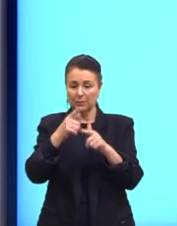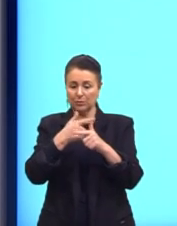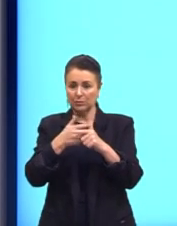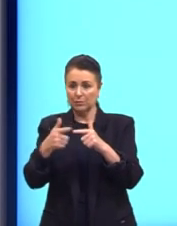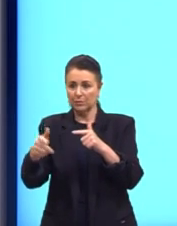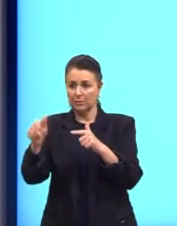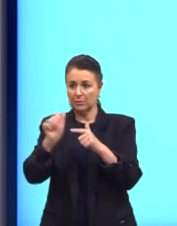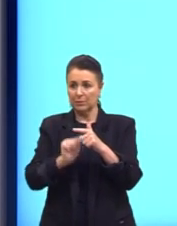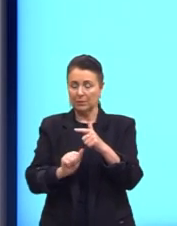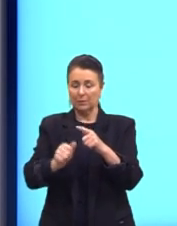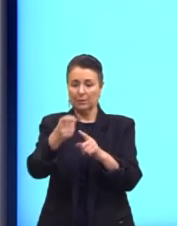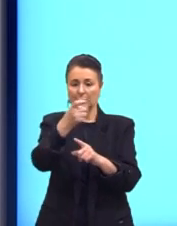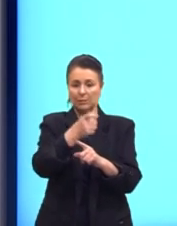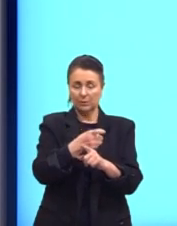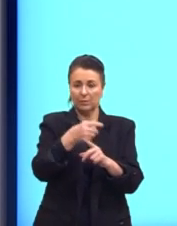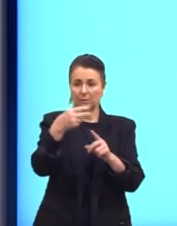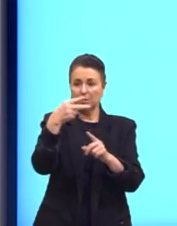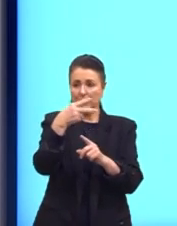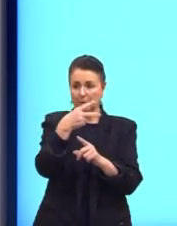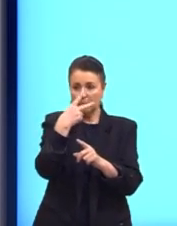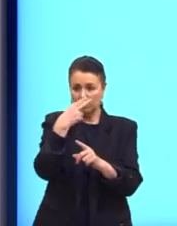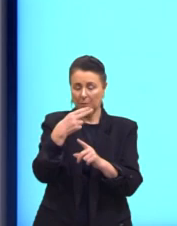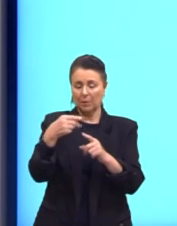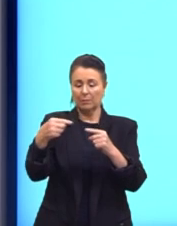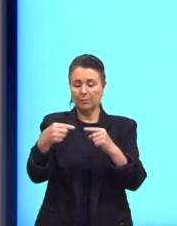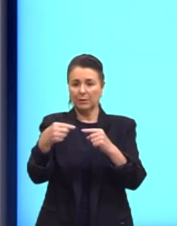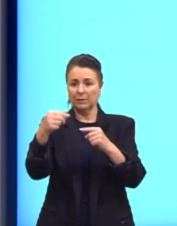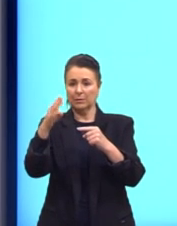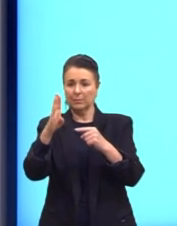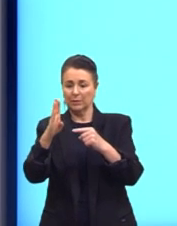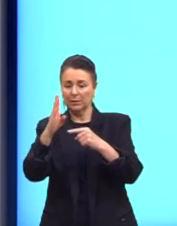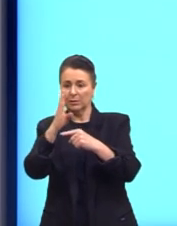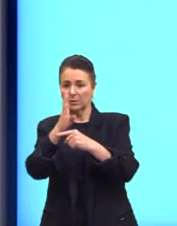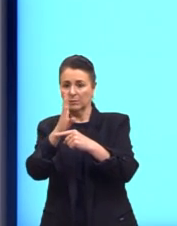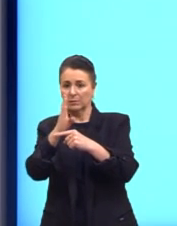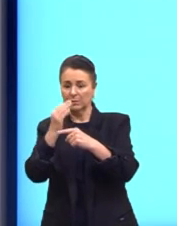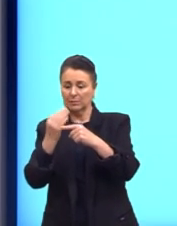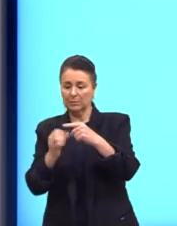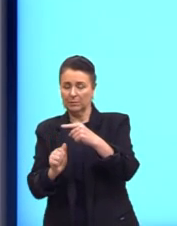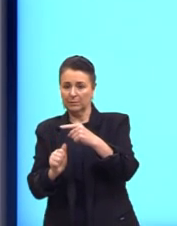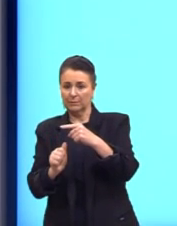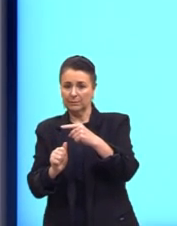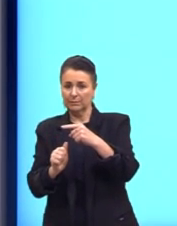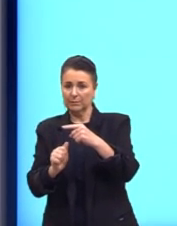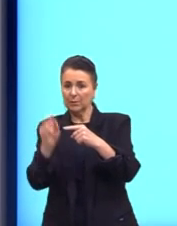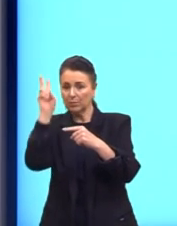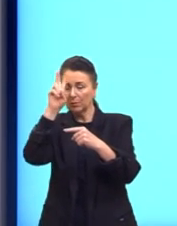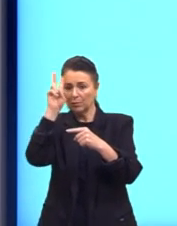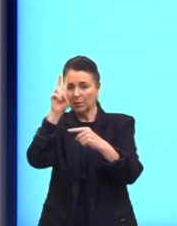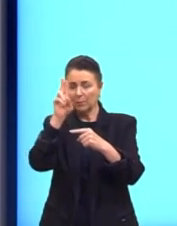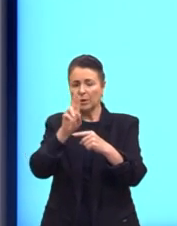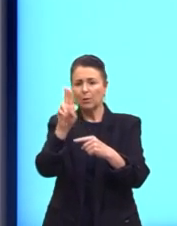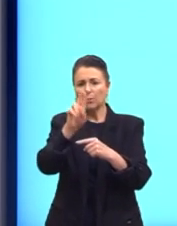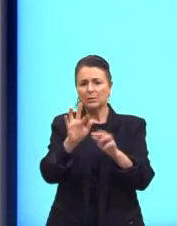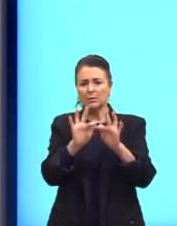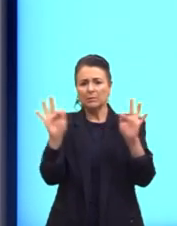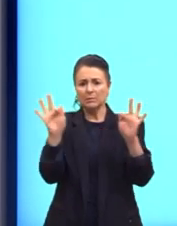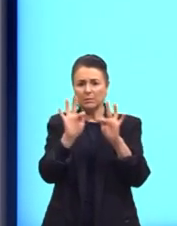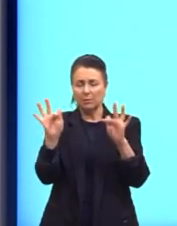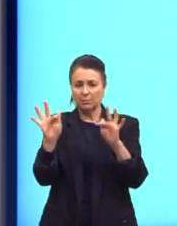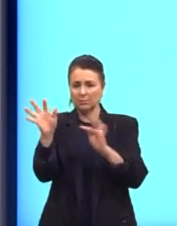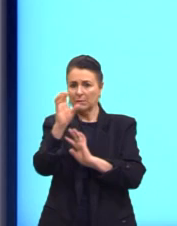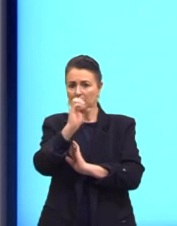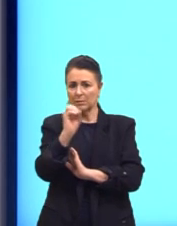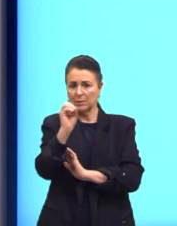só precisa pegar os coeficientes. Ou, se não lembra, menos B sobre A, pega a função igual a zero